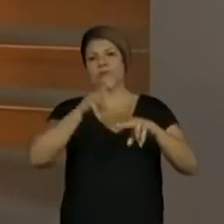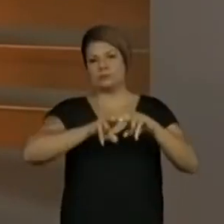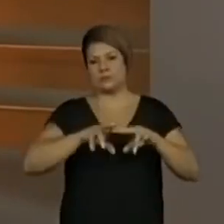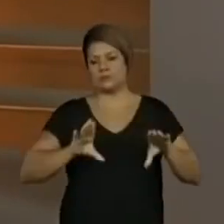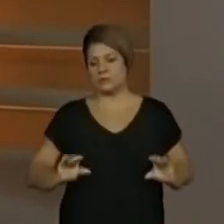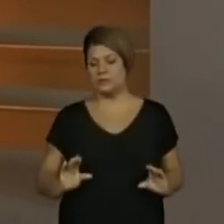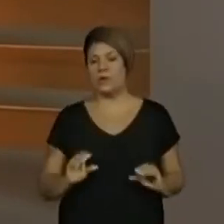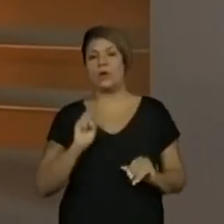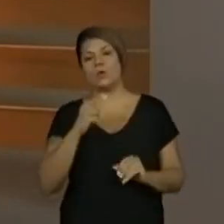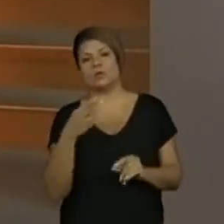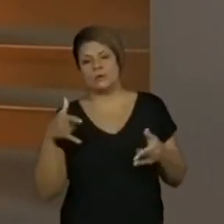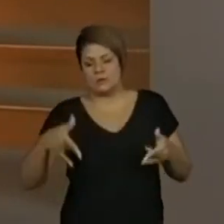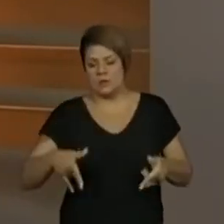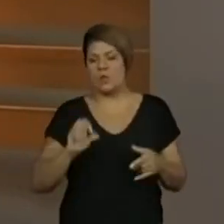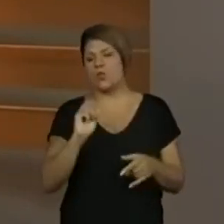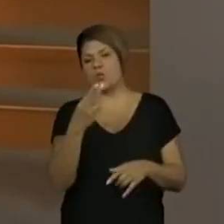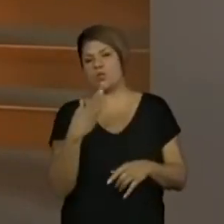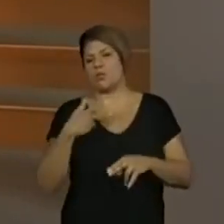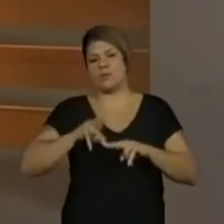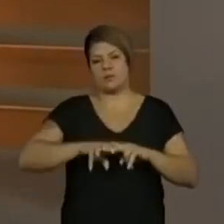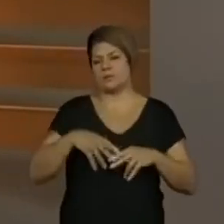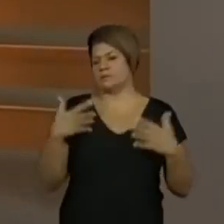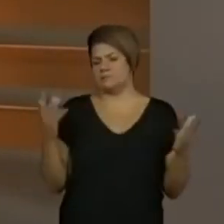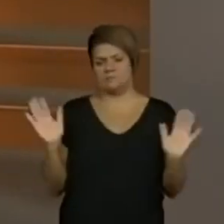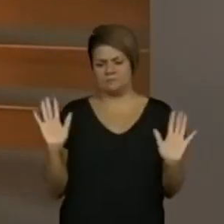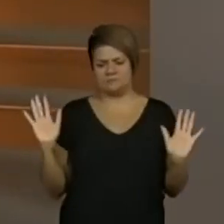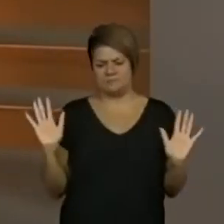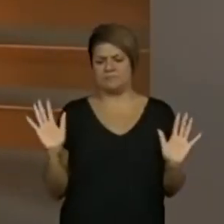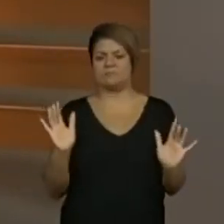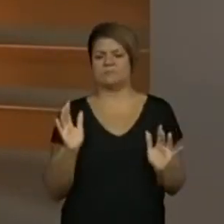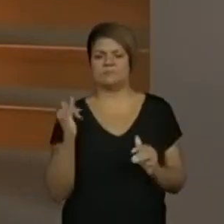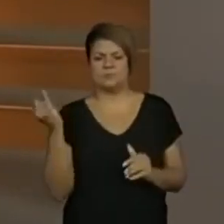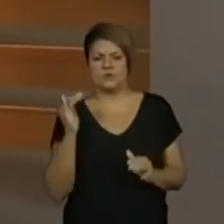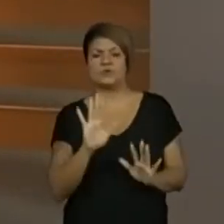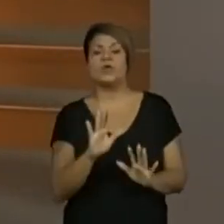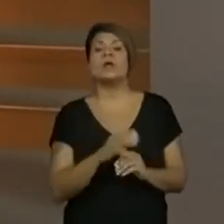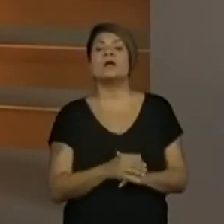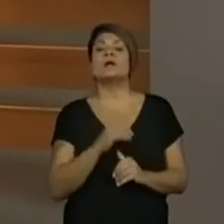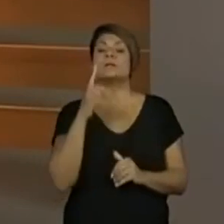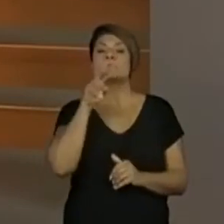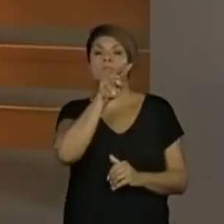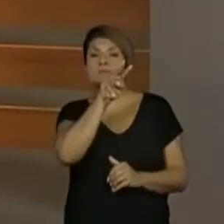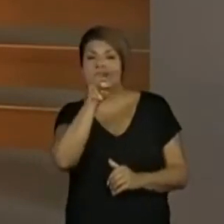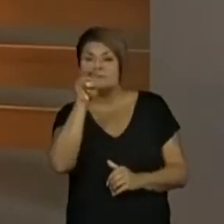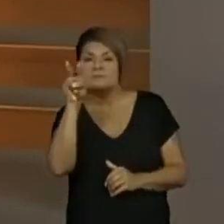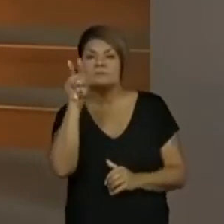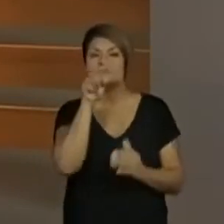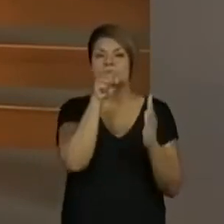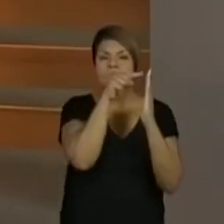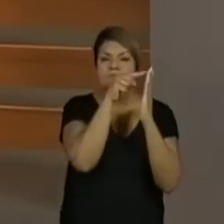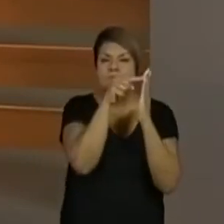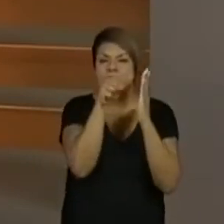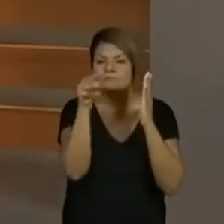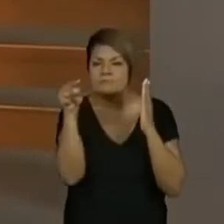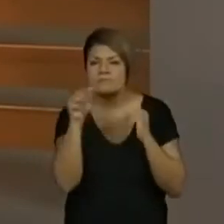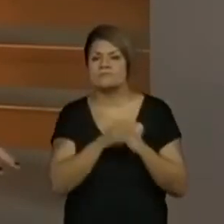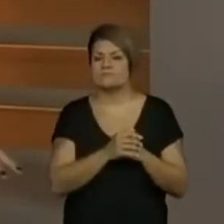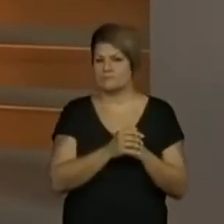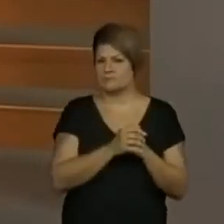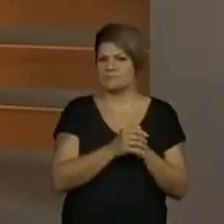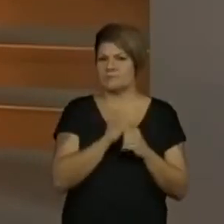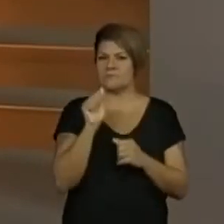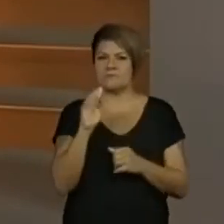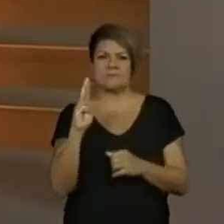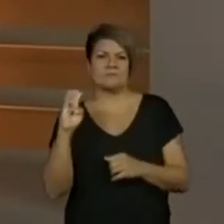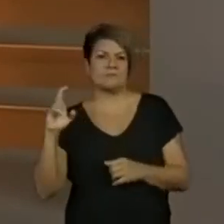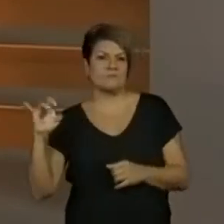sofá, ou se está em outro espaço? Não importa. Leia o alfabeto junto, acompanha, sinta-se como